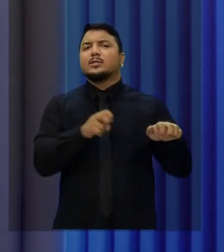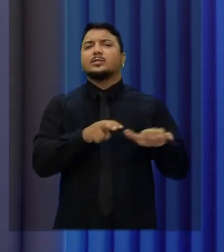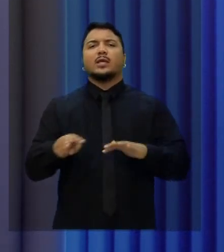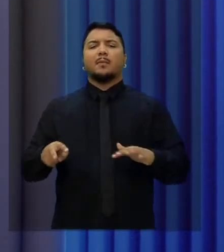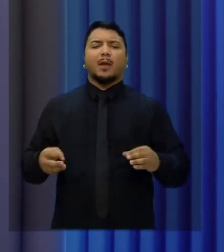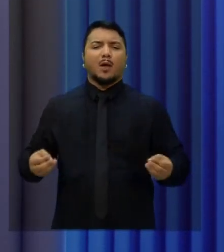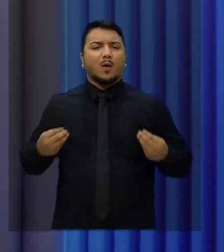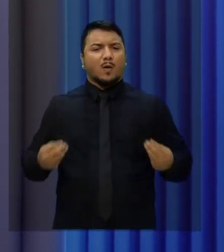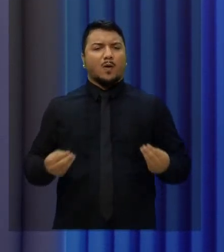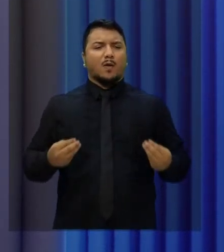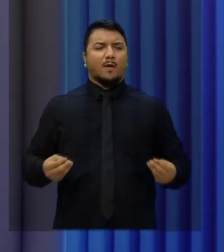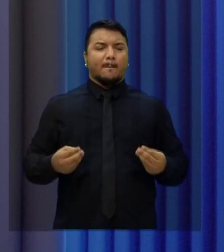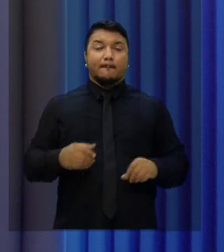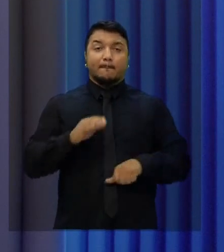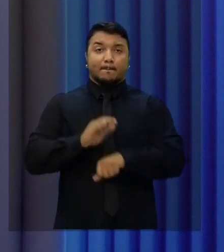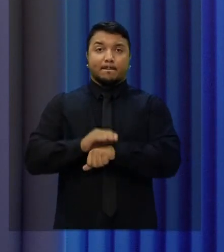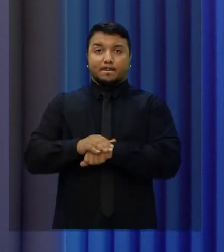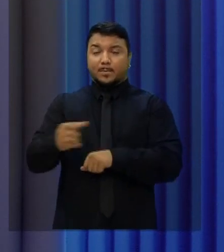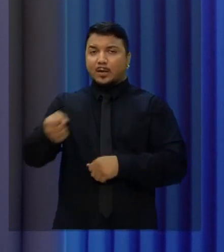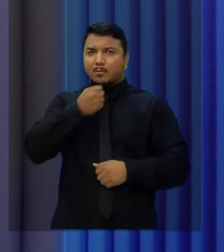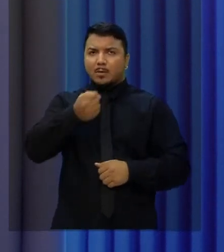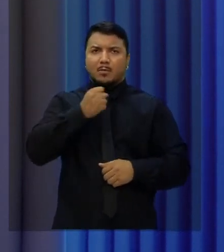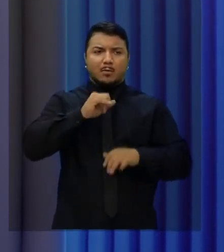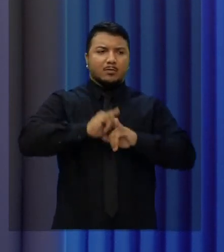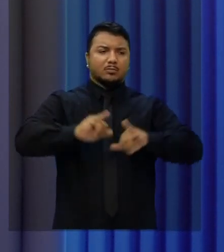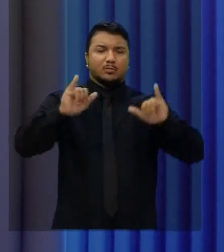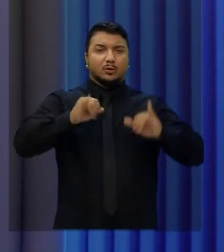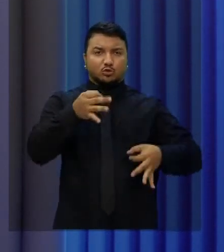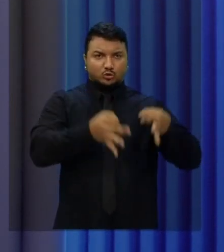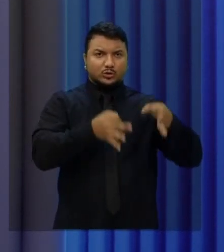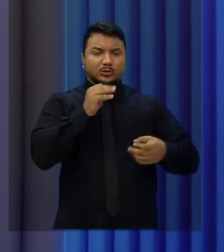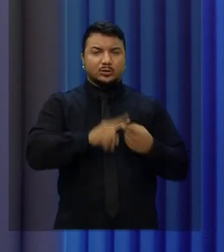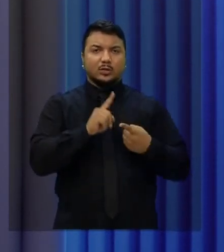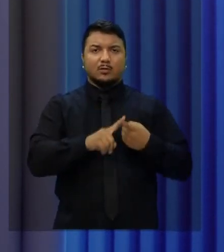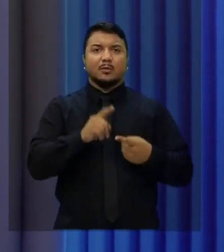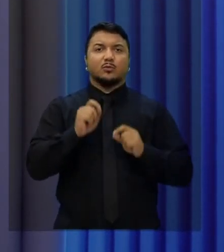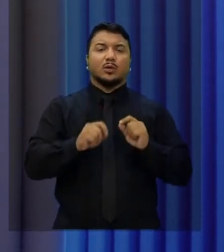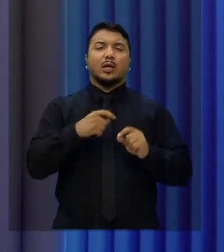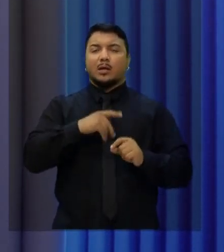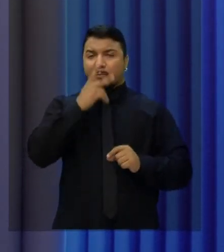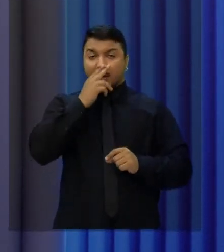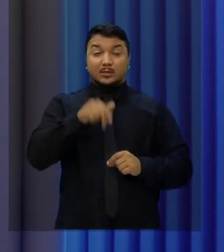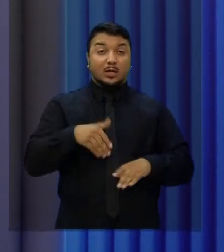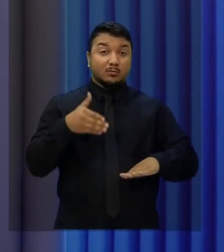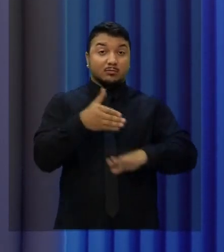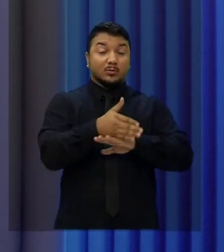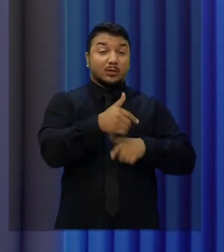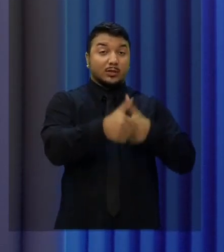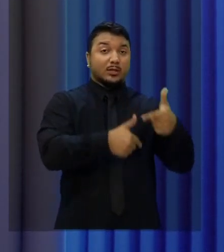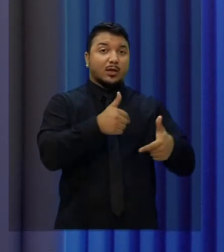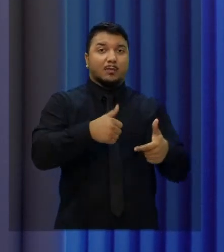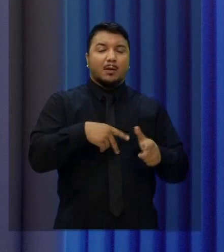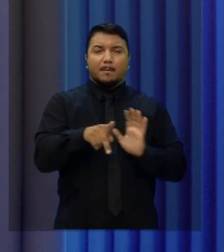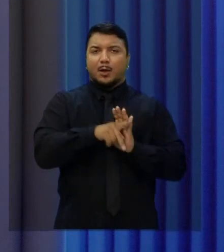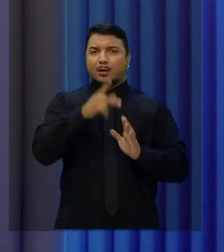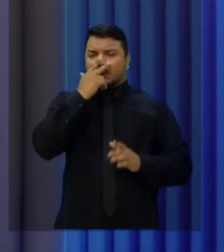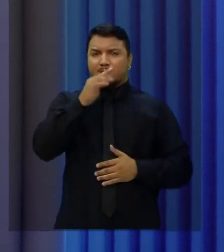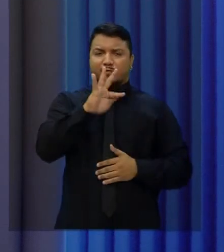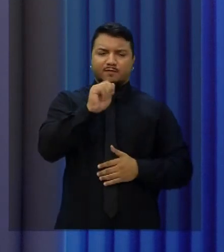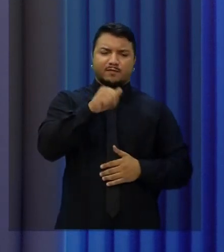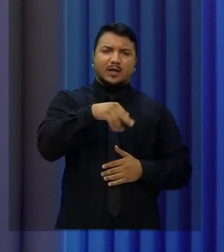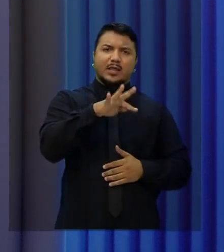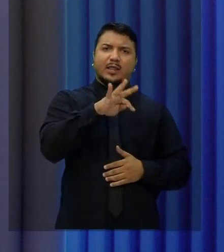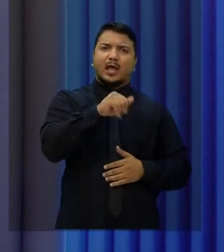e segundo a própria imprensa, segundo a justiça, o senhor estava ocupando, infelizmente, um cargo fantasma. É